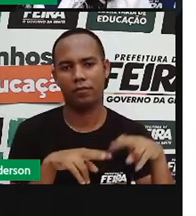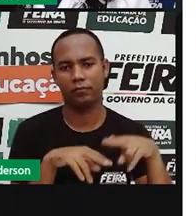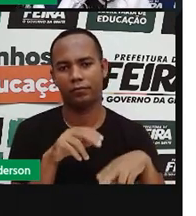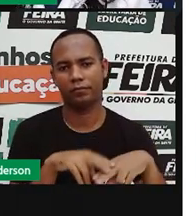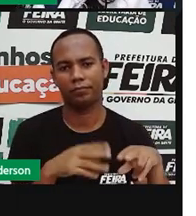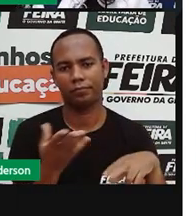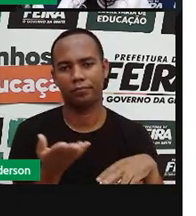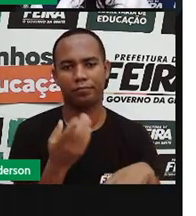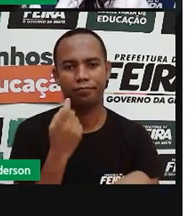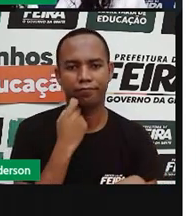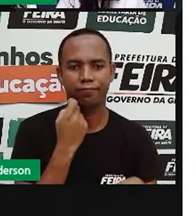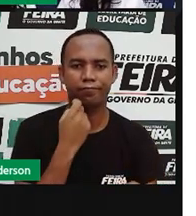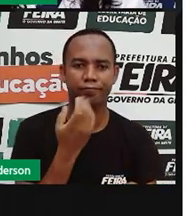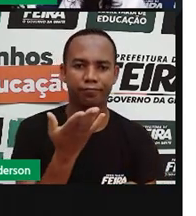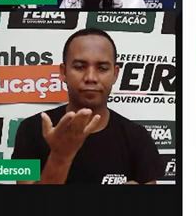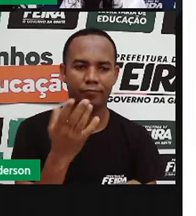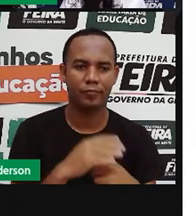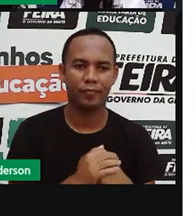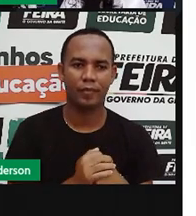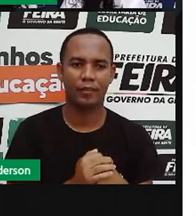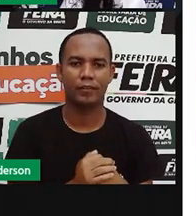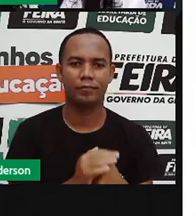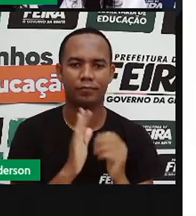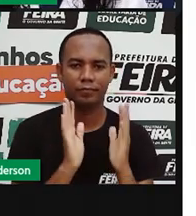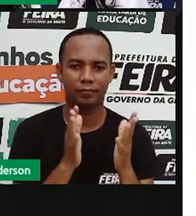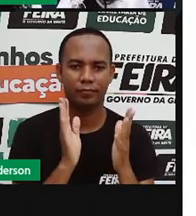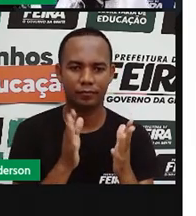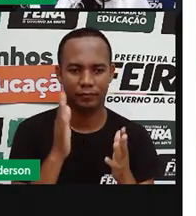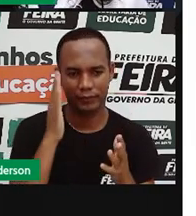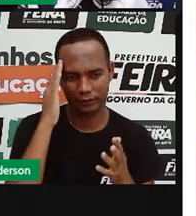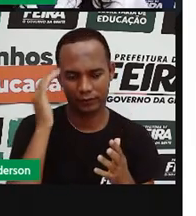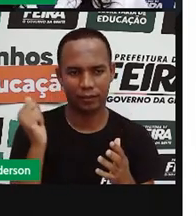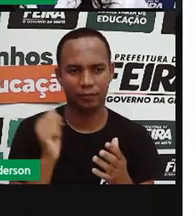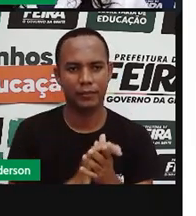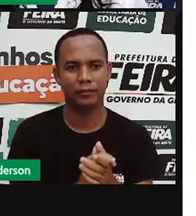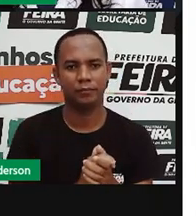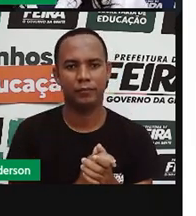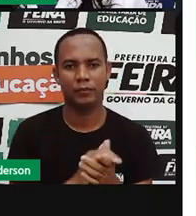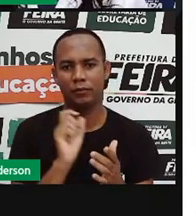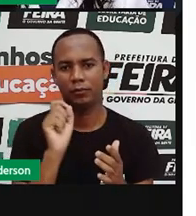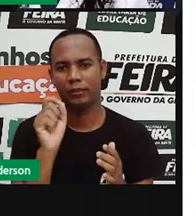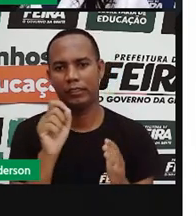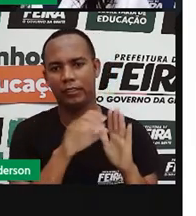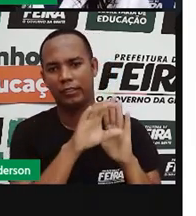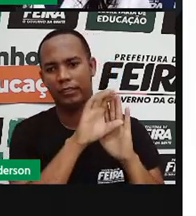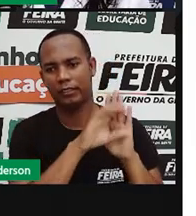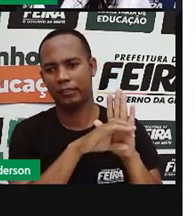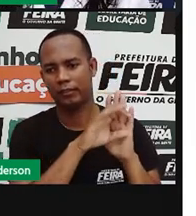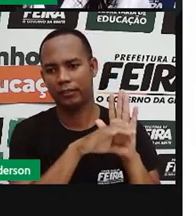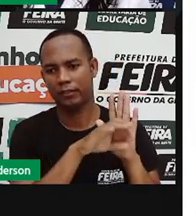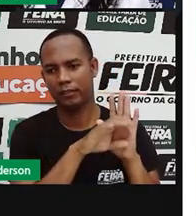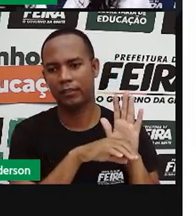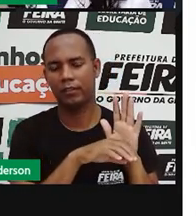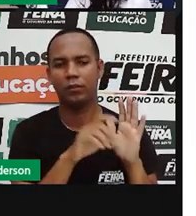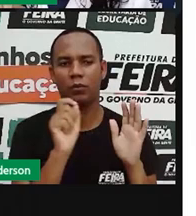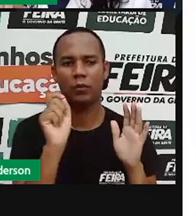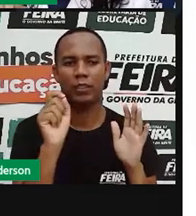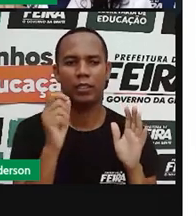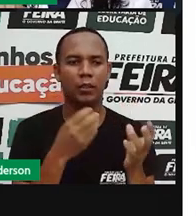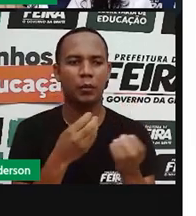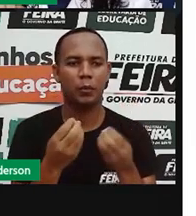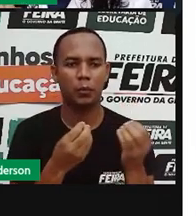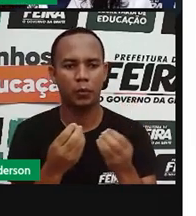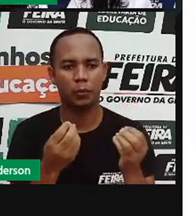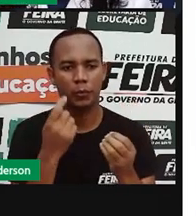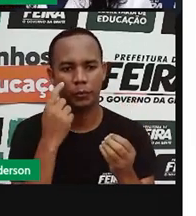sexta-feira. E vocês já sabem que o calendário é uma forma de registrar